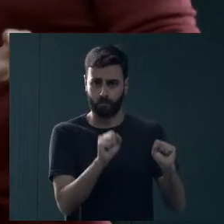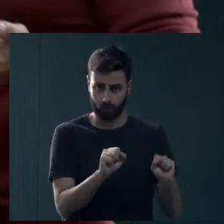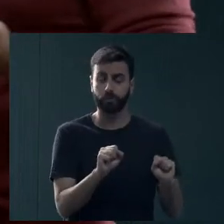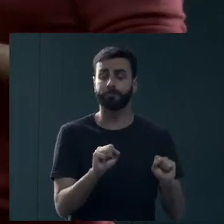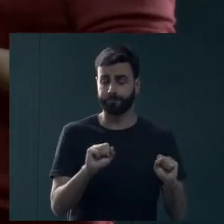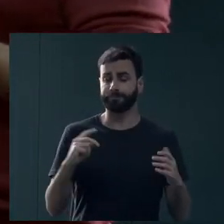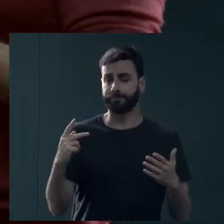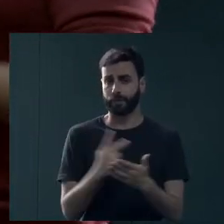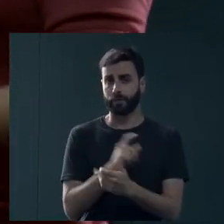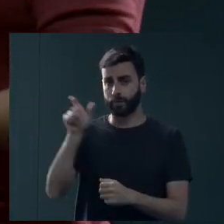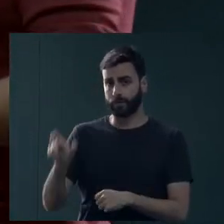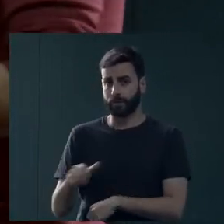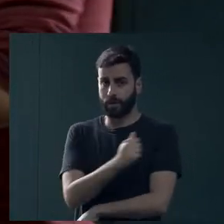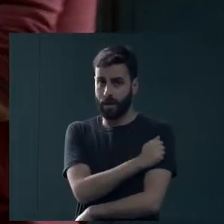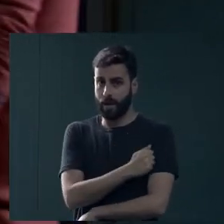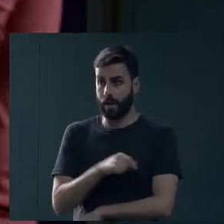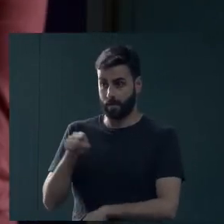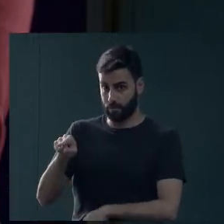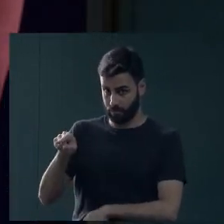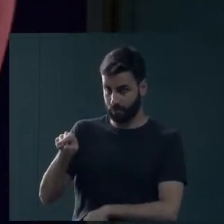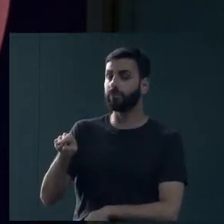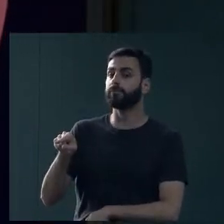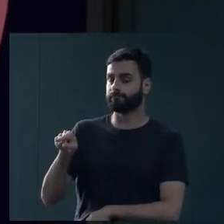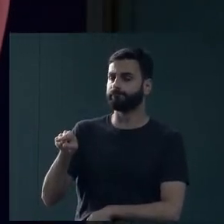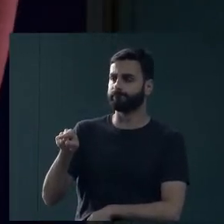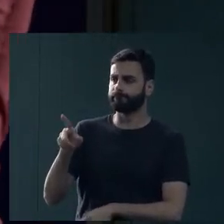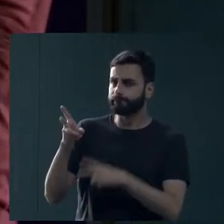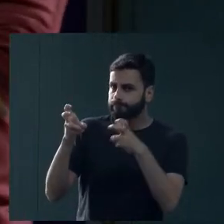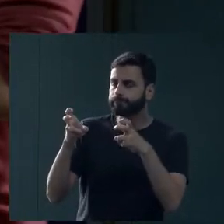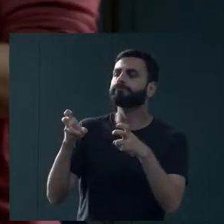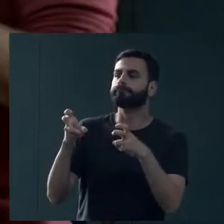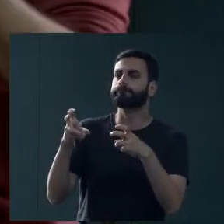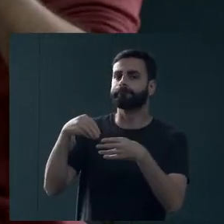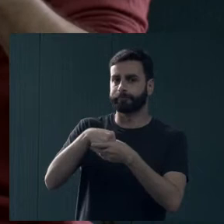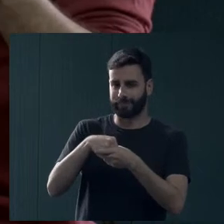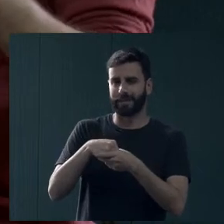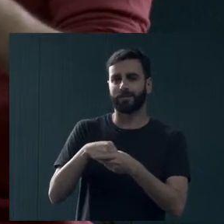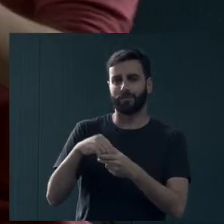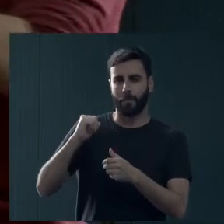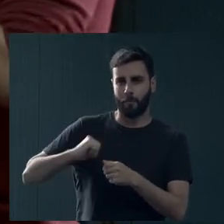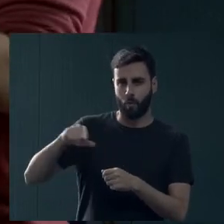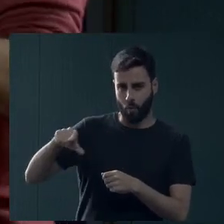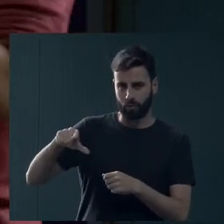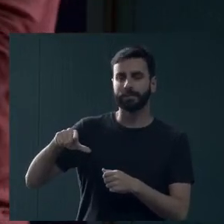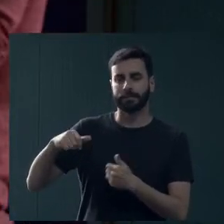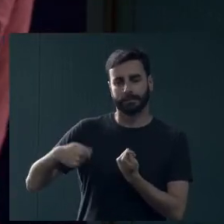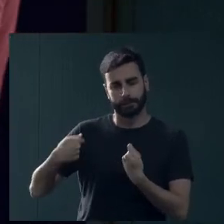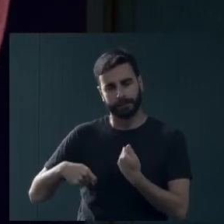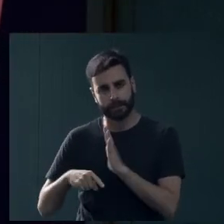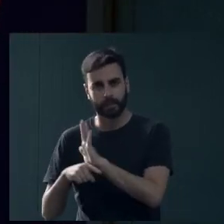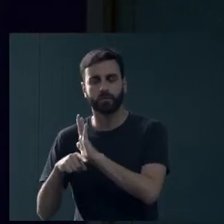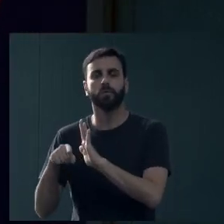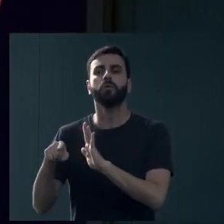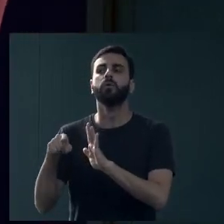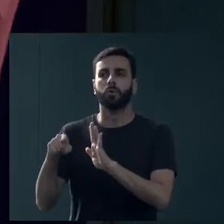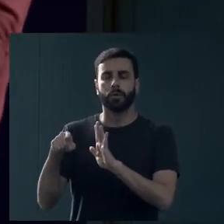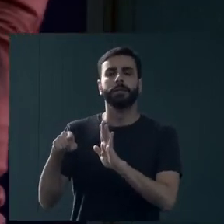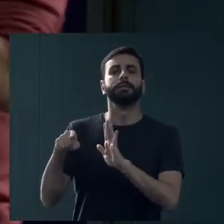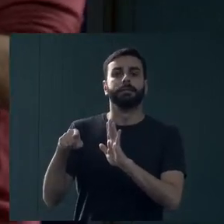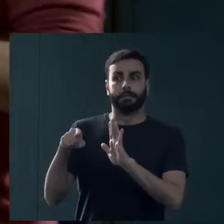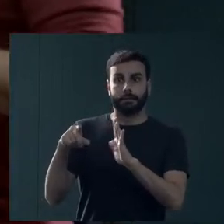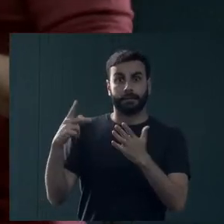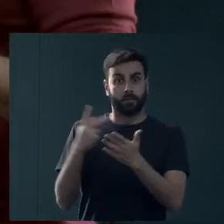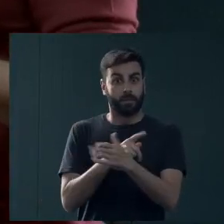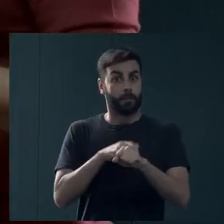tivemos um estudante recente, que nós acompanhamos pelo serviço de bolsa, que precisou de uma abordagem